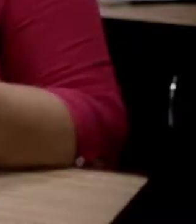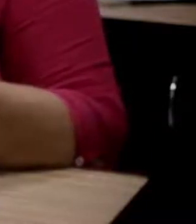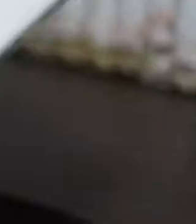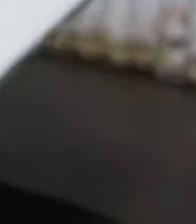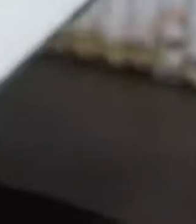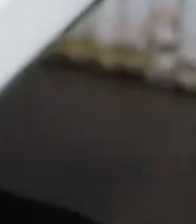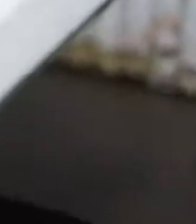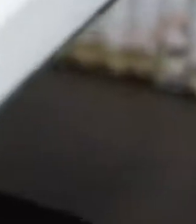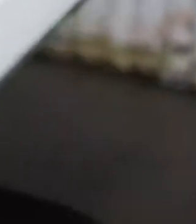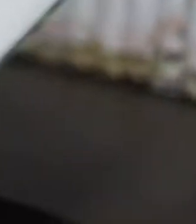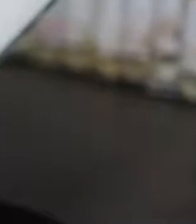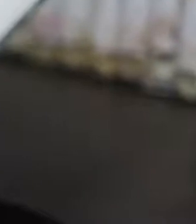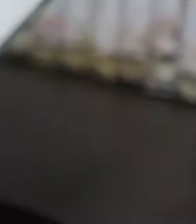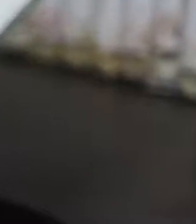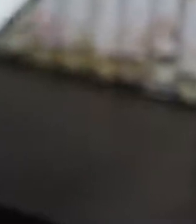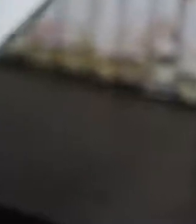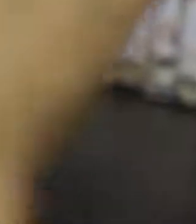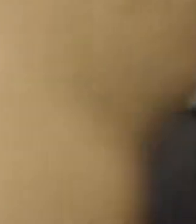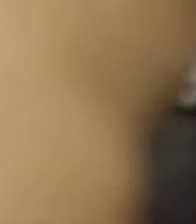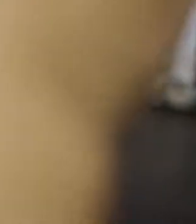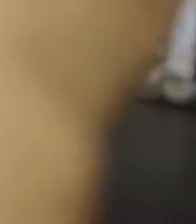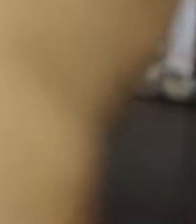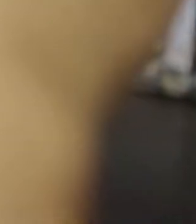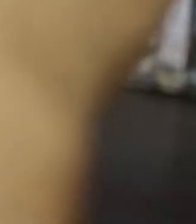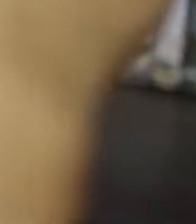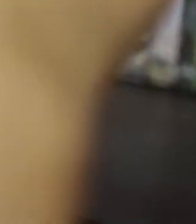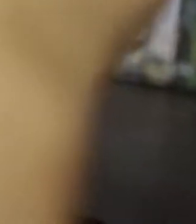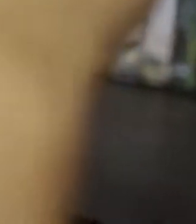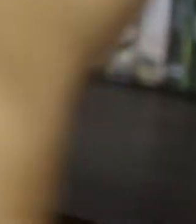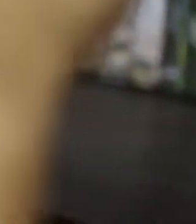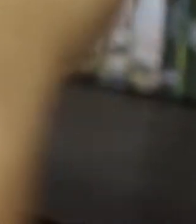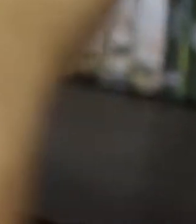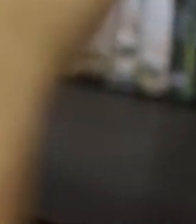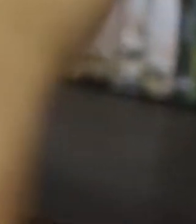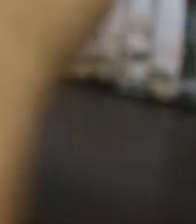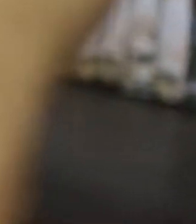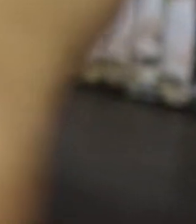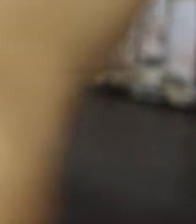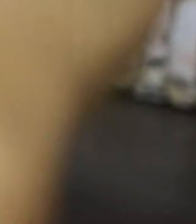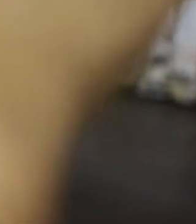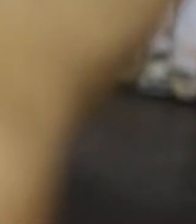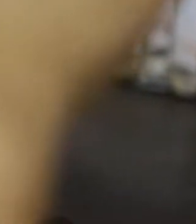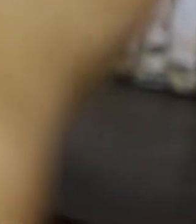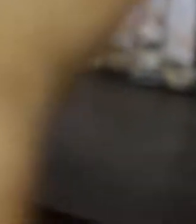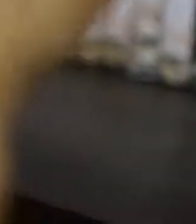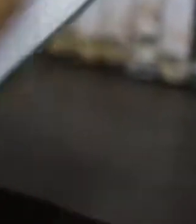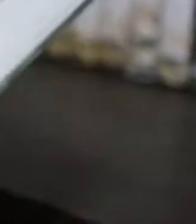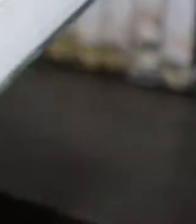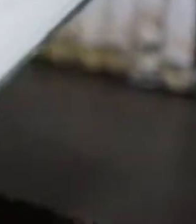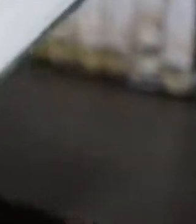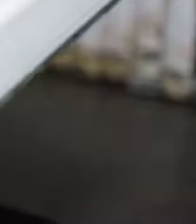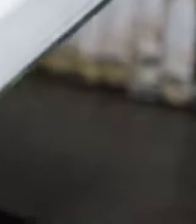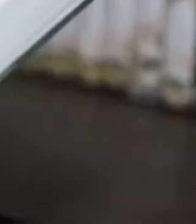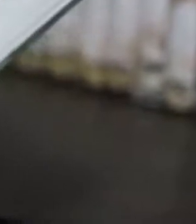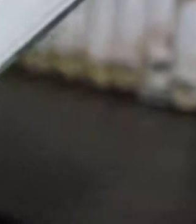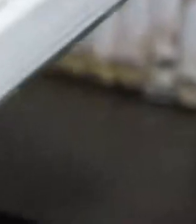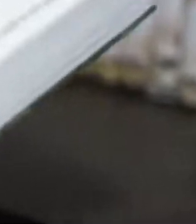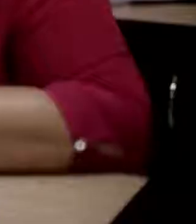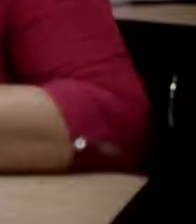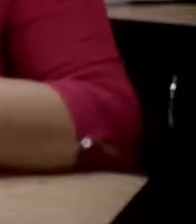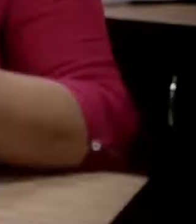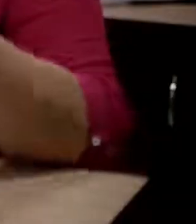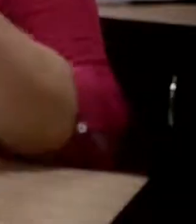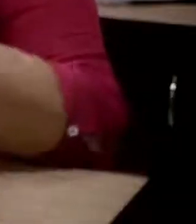filosofia. Desse livro de Platão, veio o meu interesse pela filosofia, o meu interesse pelo estudo, pela